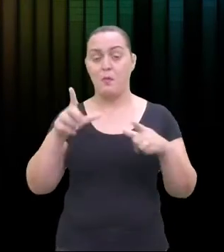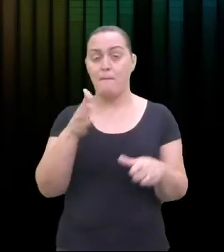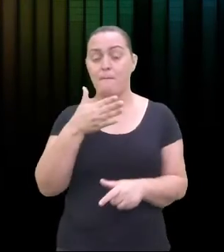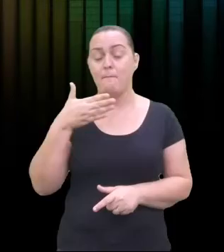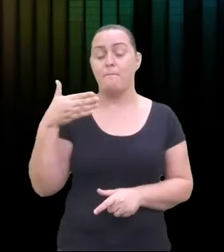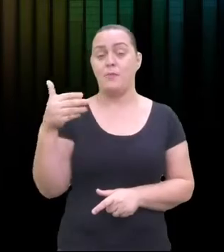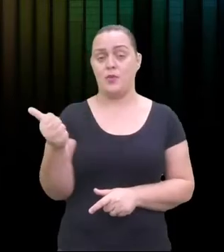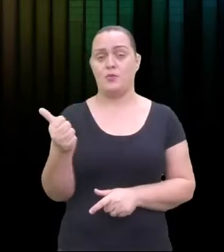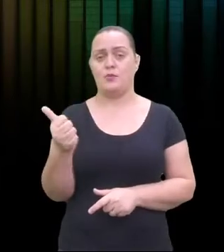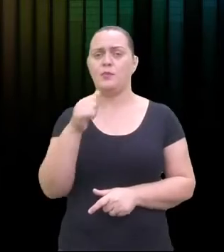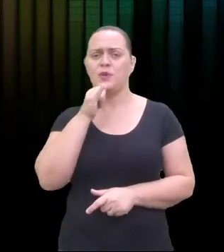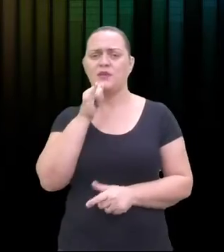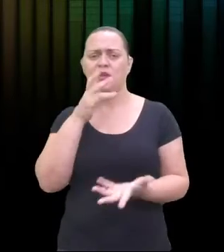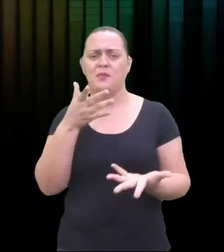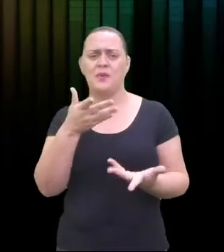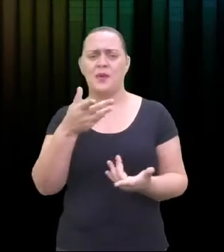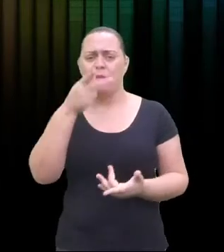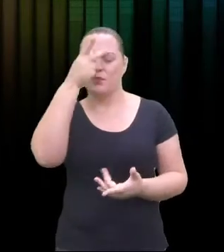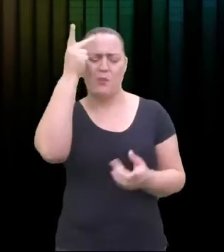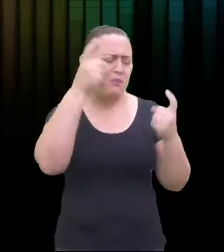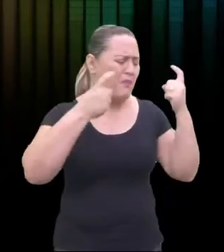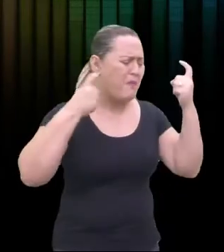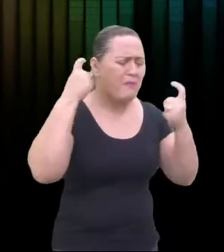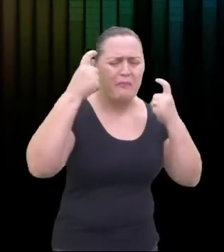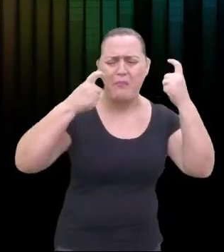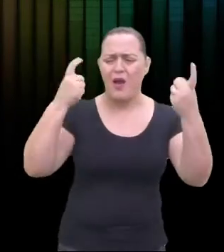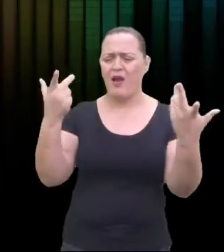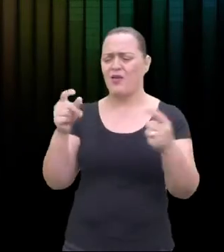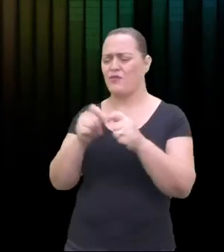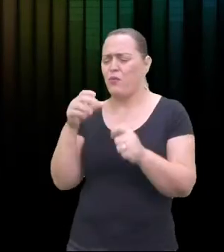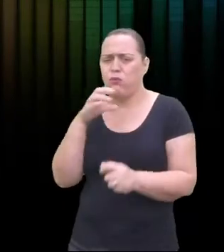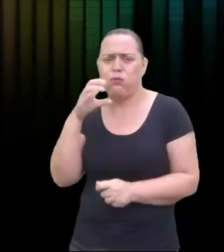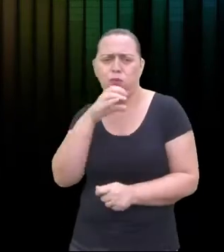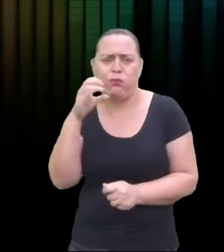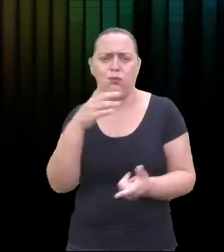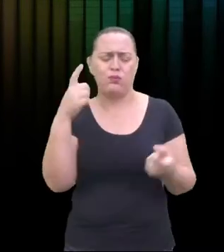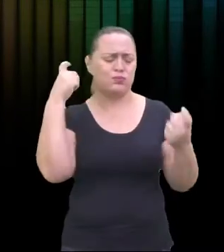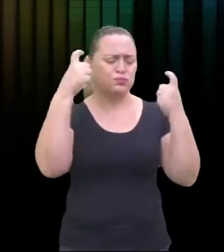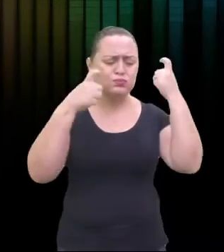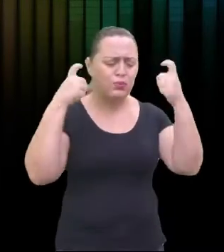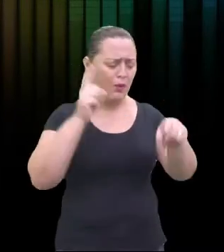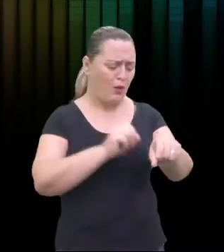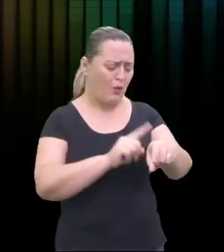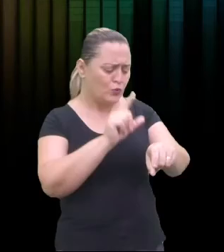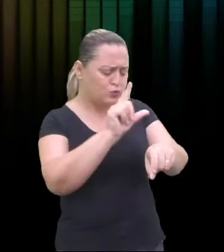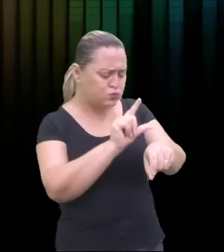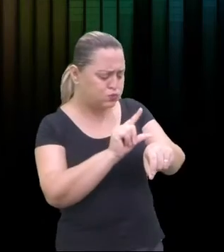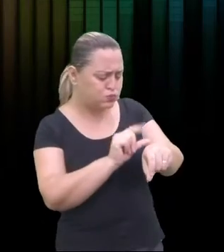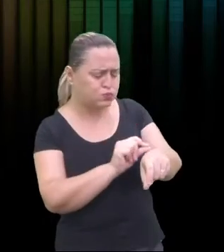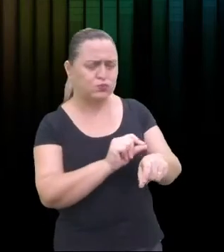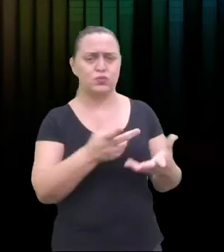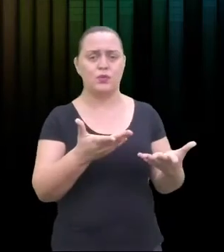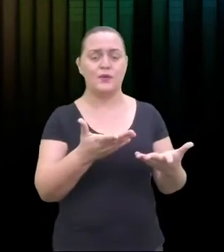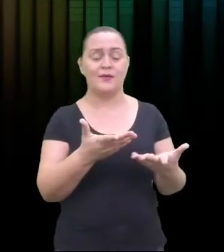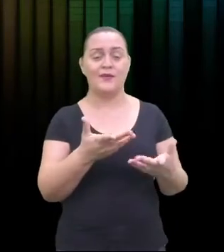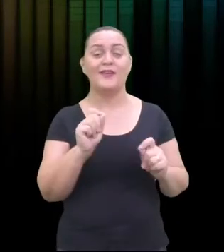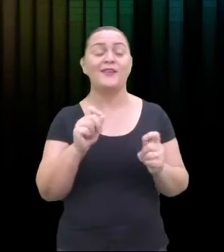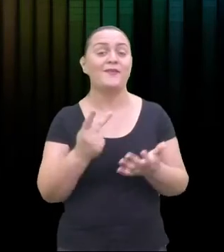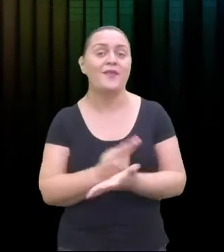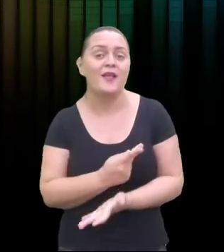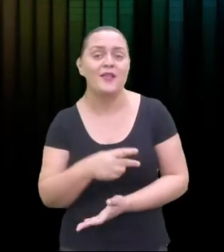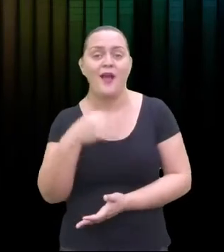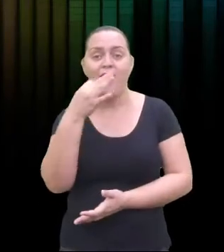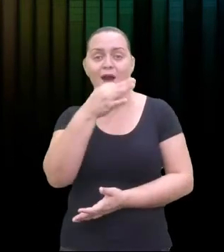muita coisa para fazer, então tem que fazer rápido, ou você tem um tempo estimado, a música ajuda a